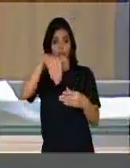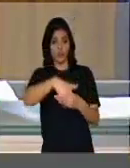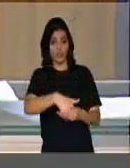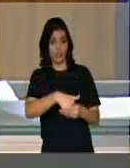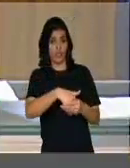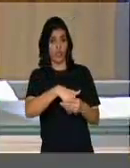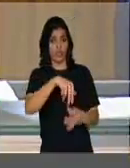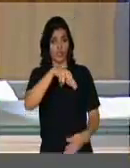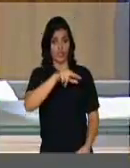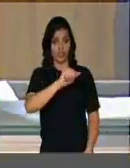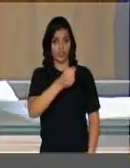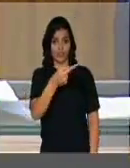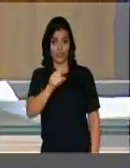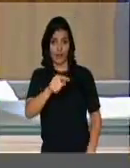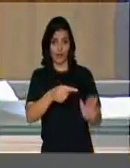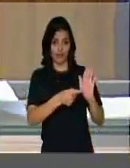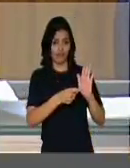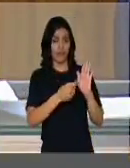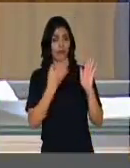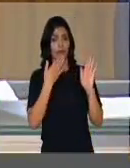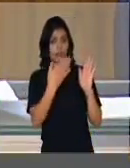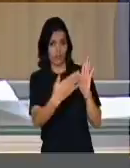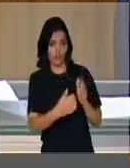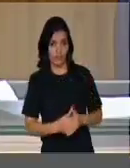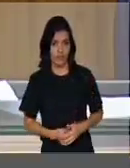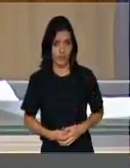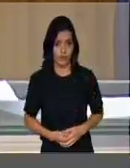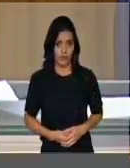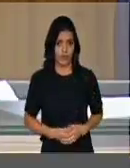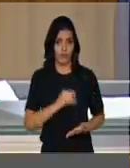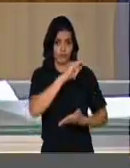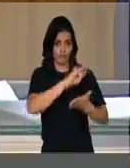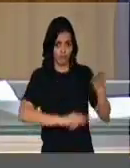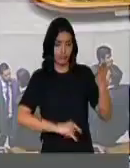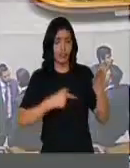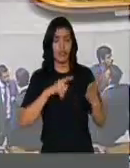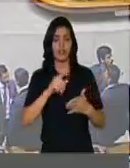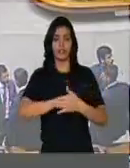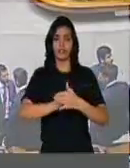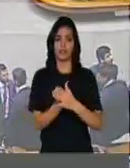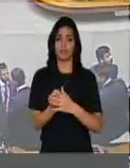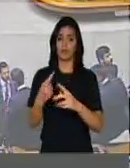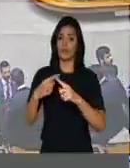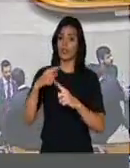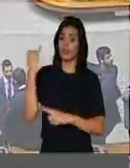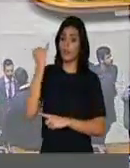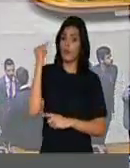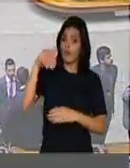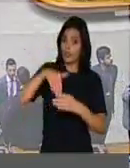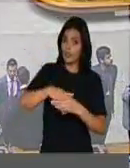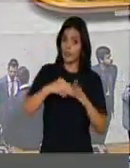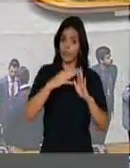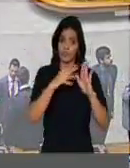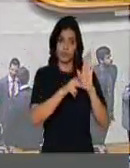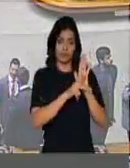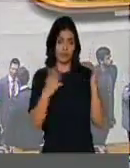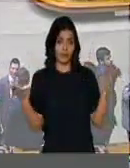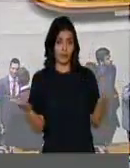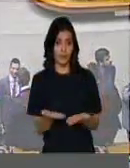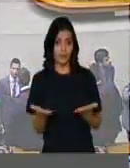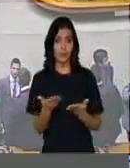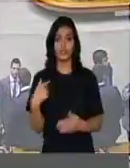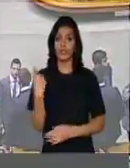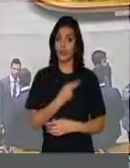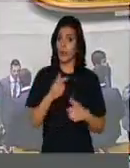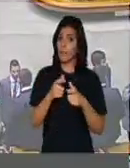não a esse requerimento, porque é muito importante nós votarmos no dia de hoje essa medida provisória. Nós somos